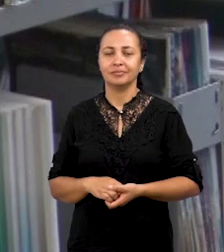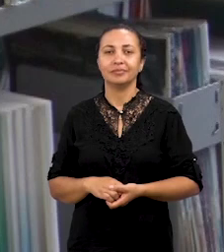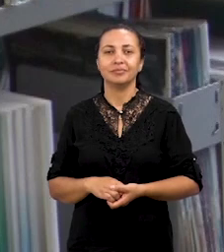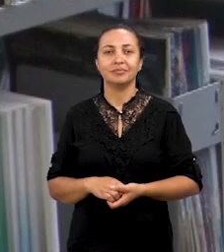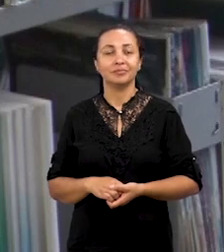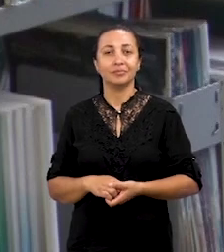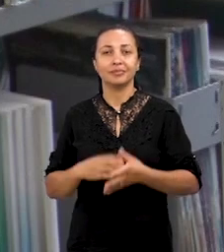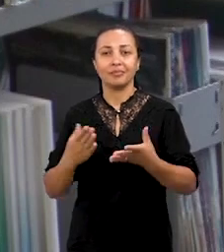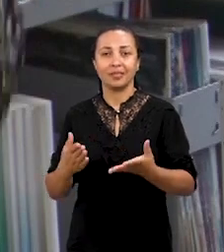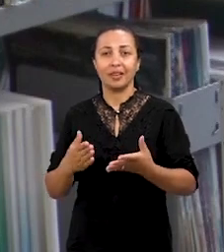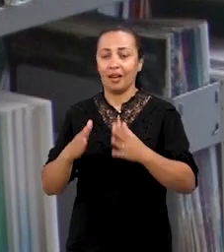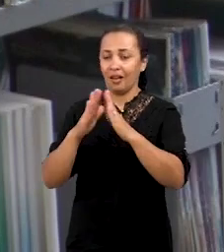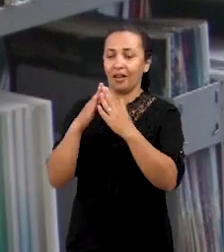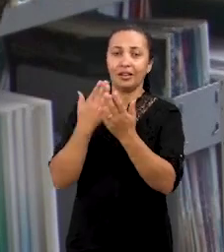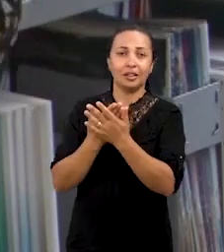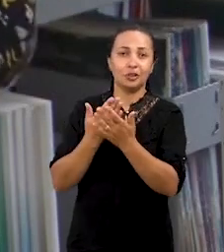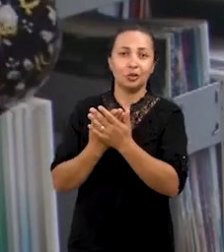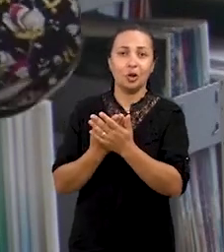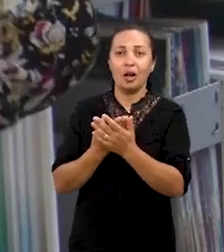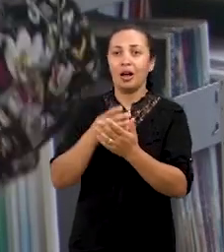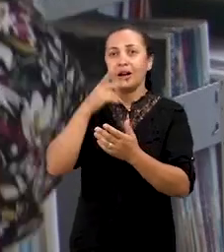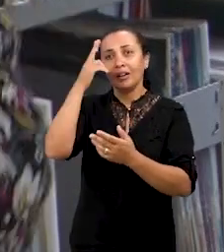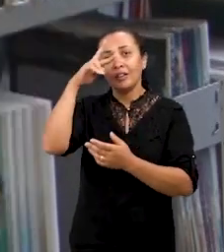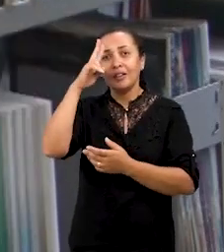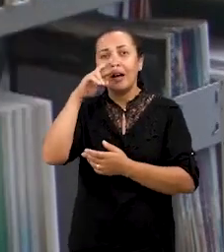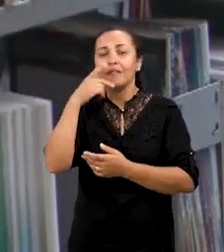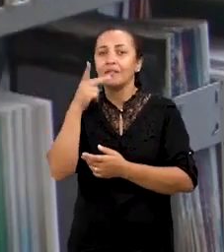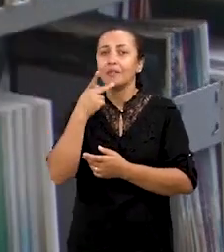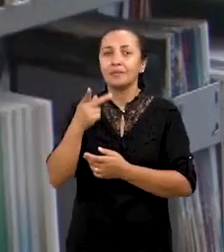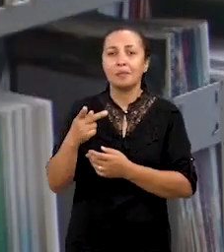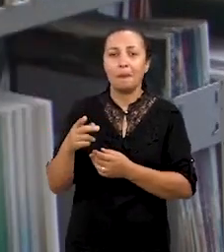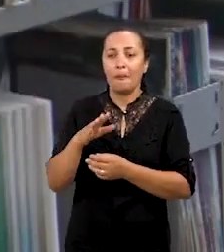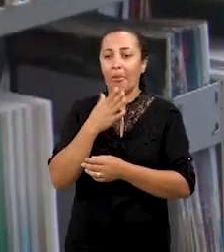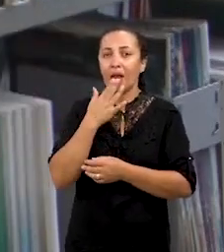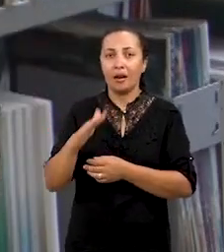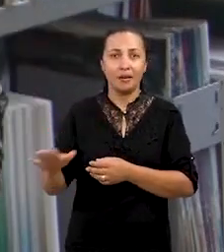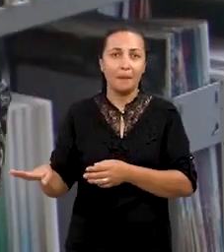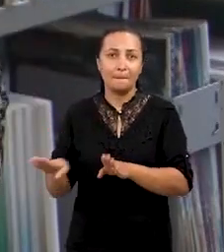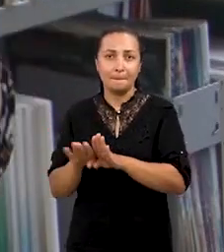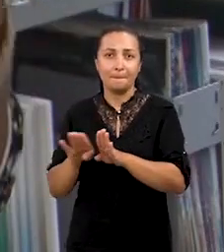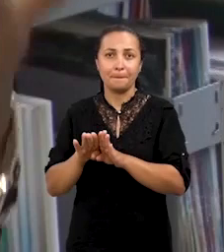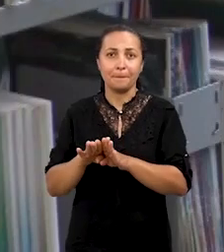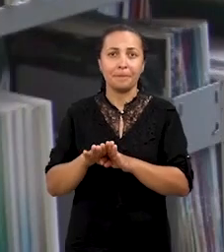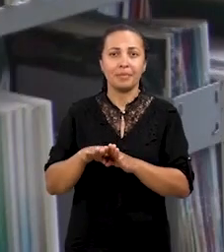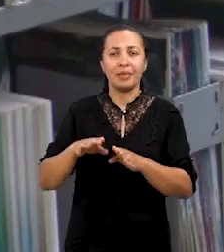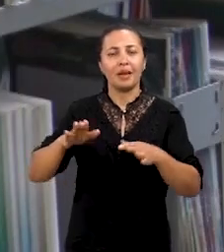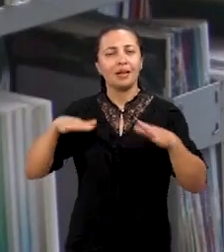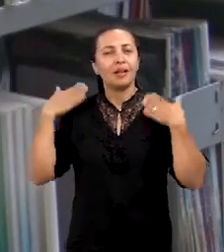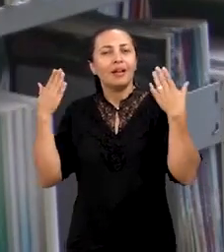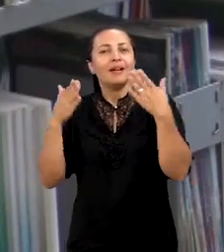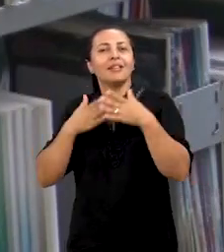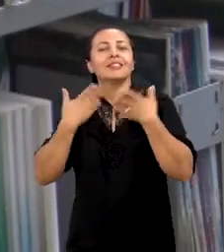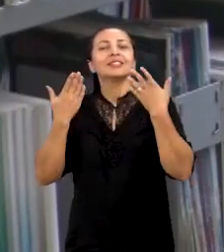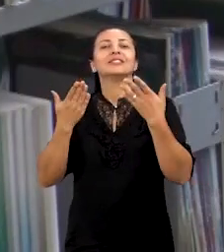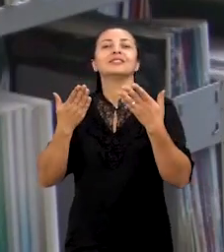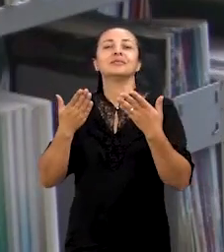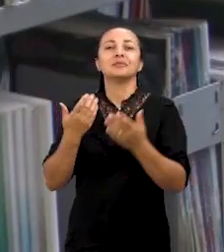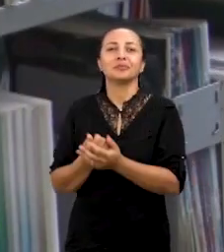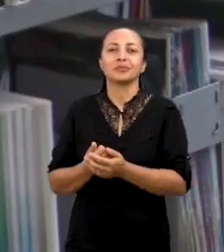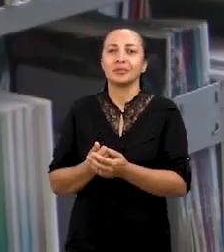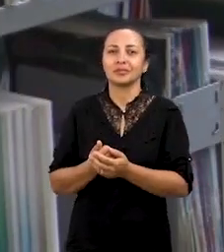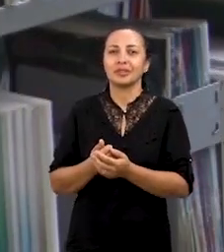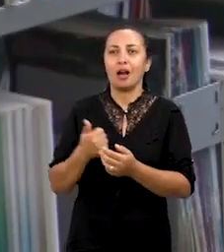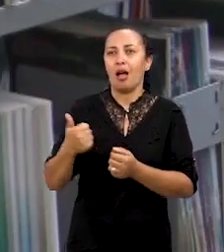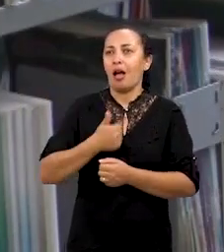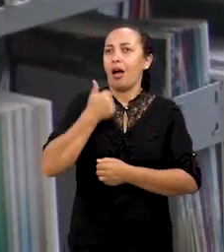E Maqueba Vai à Escola é uma história que vem falando dessa criança também, da sua autoestima, é uma criança que